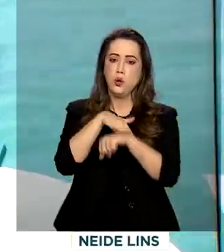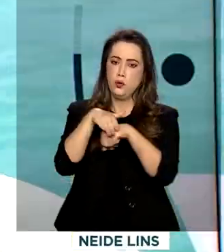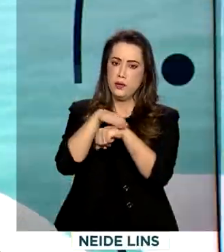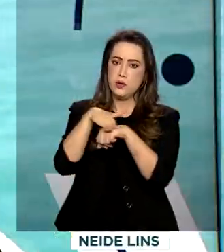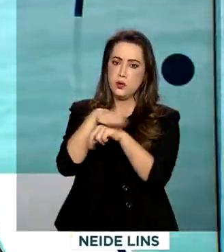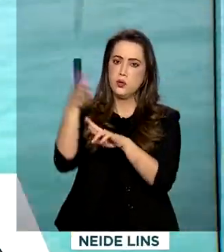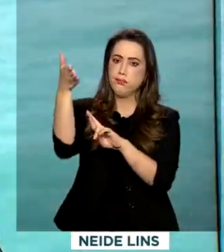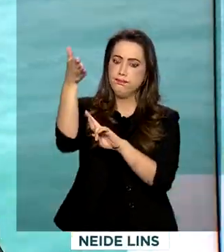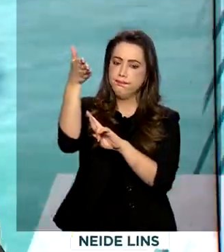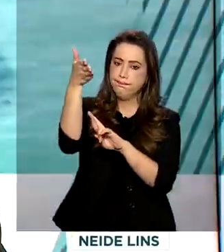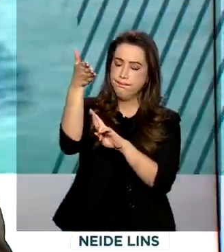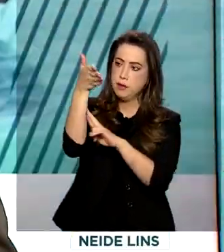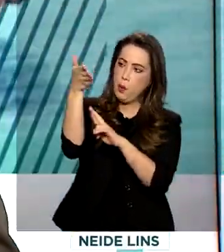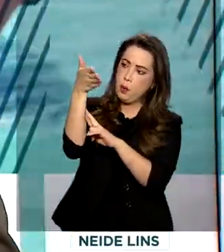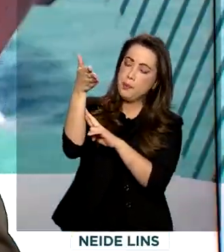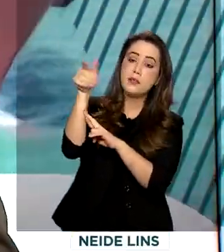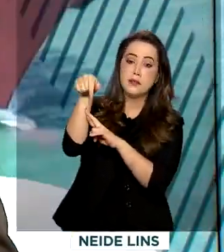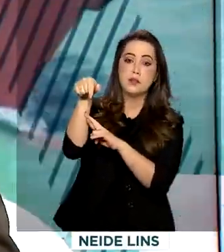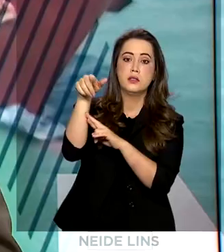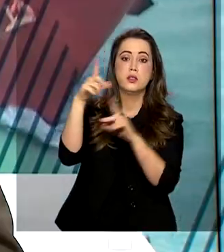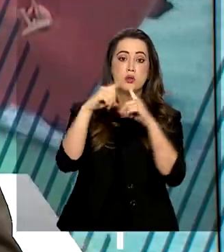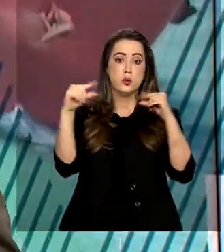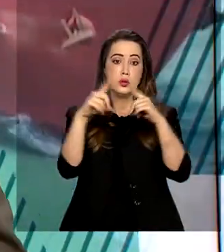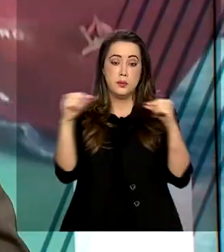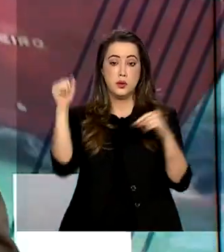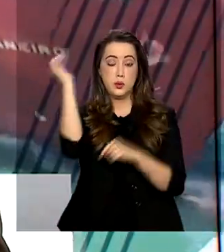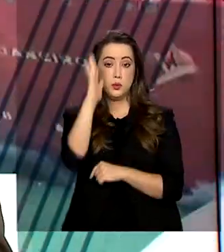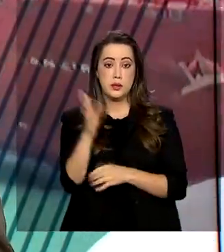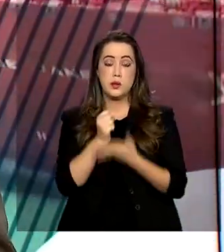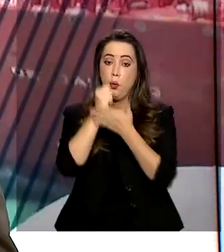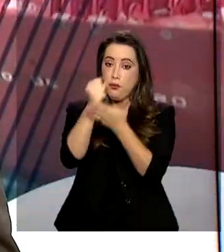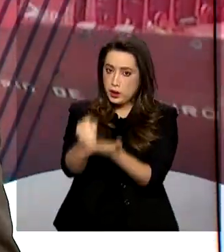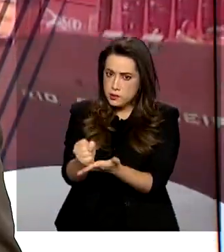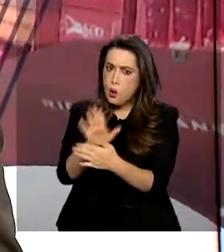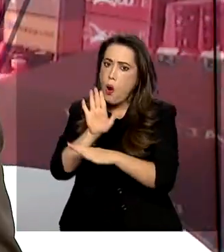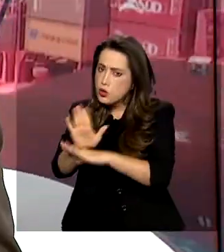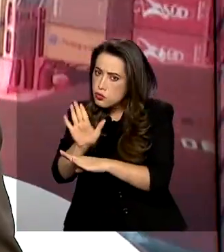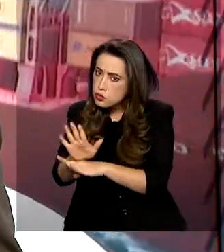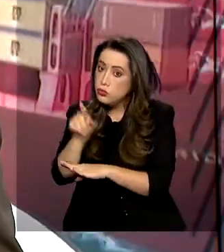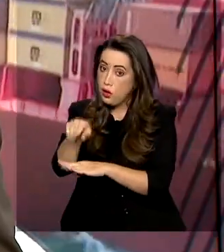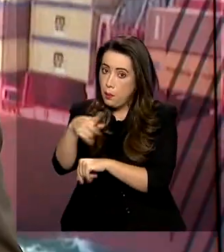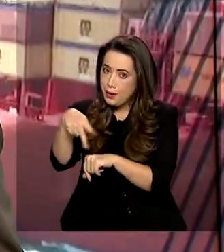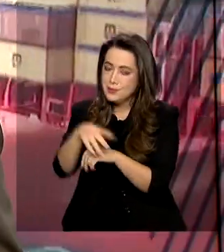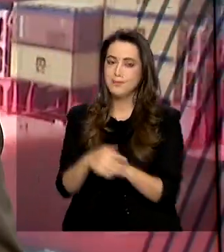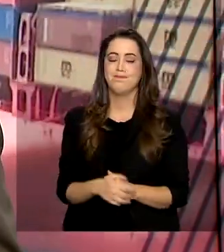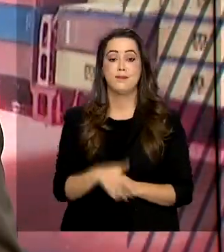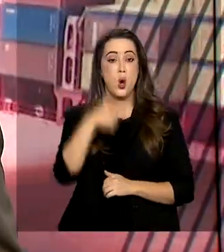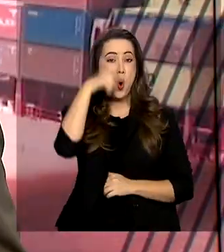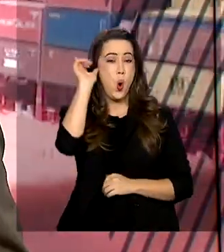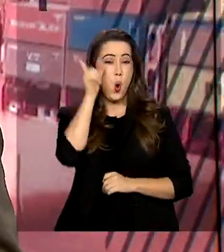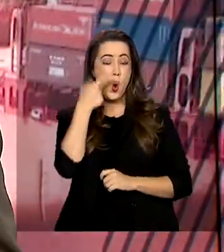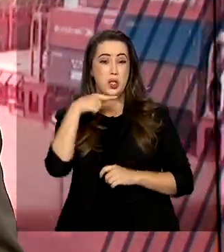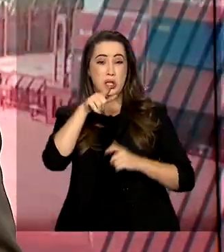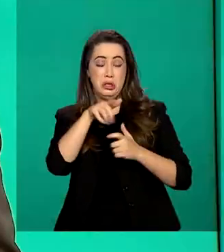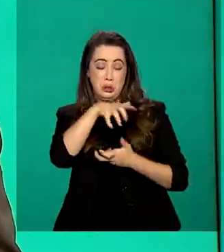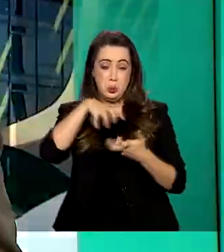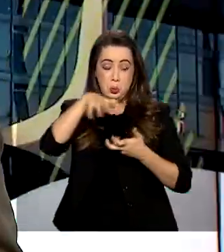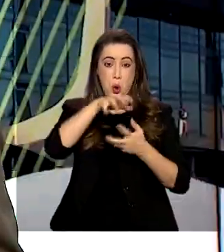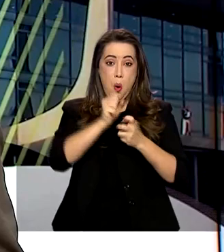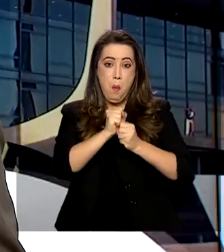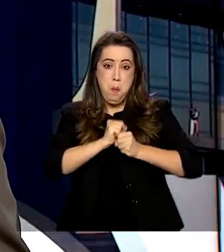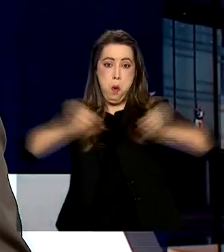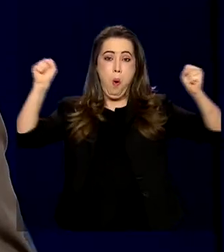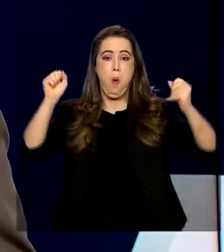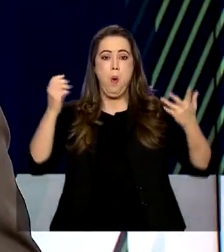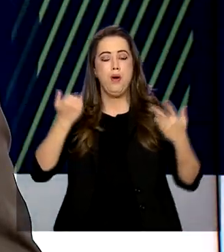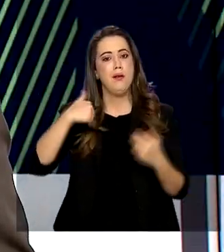embaixador do Líbano no Brasil e ofereceu apoio concreto ao país. Ontem, uma explosão causou a morte de mais de 130 pessoas